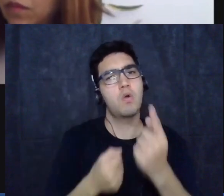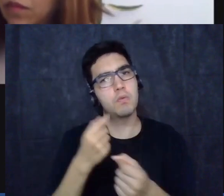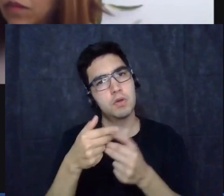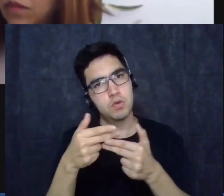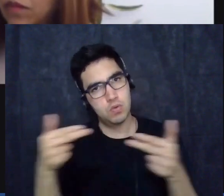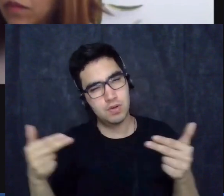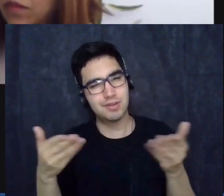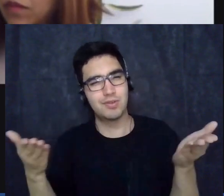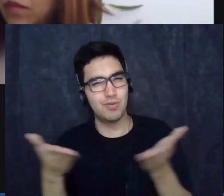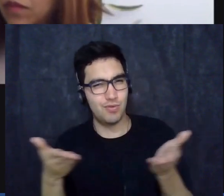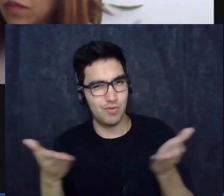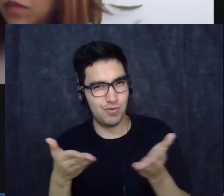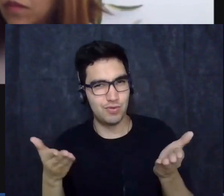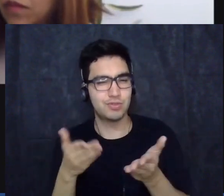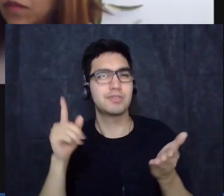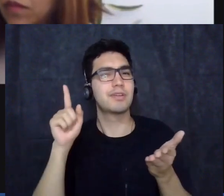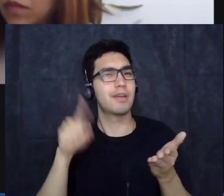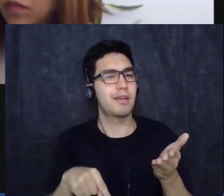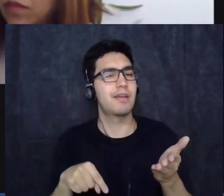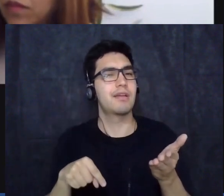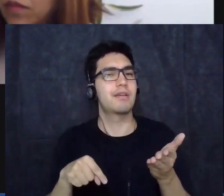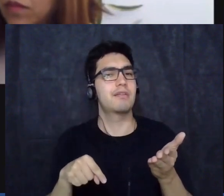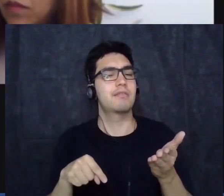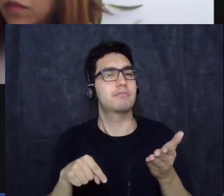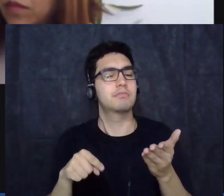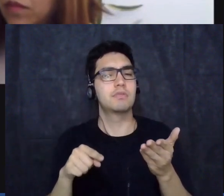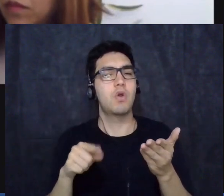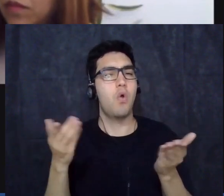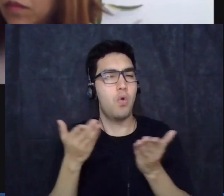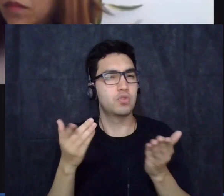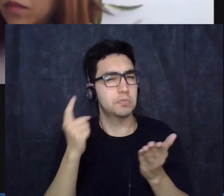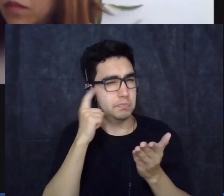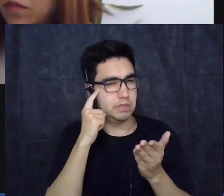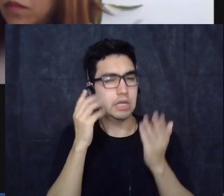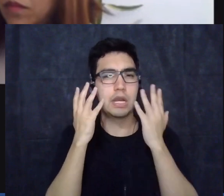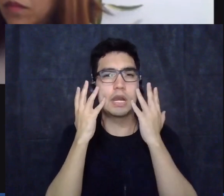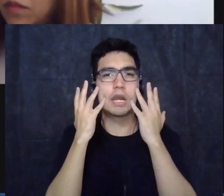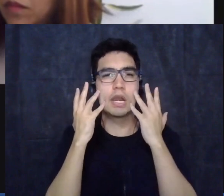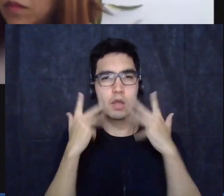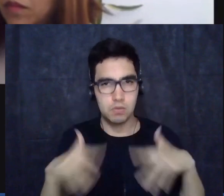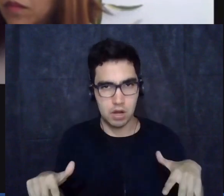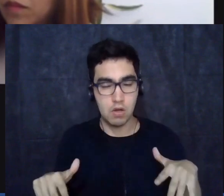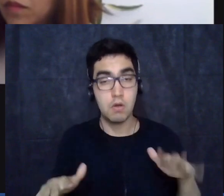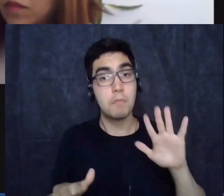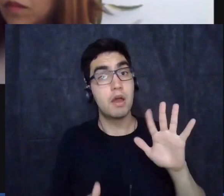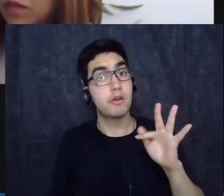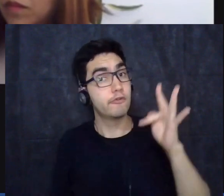são consideradas naturais não seja mais